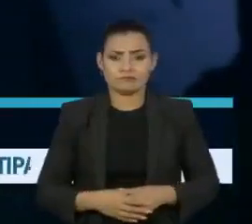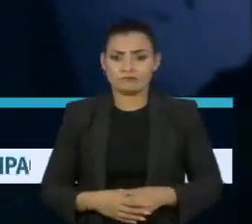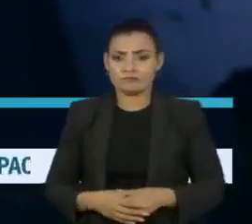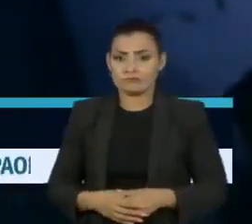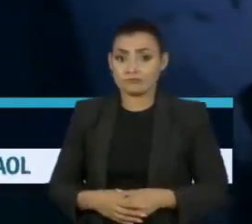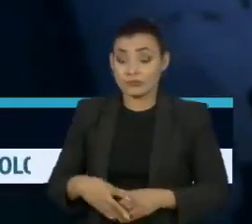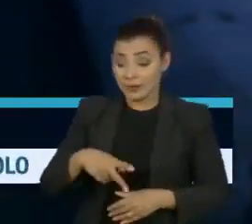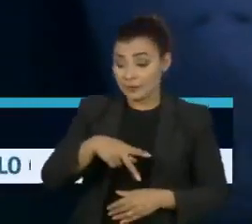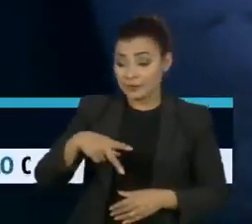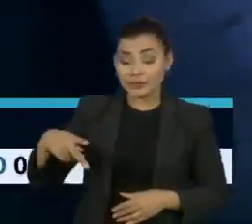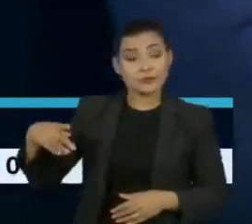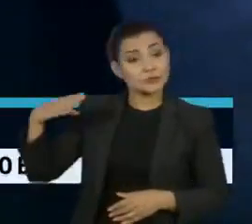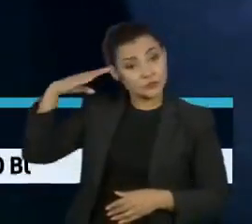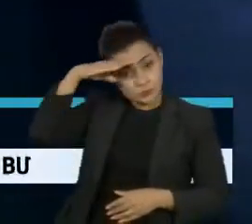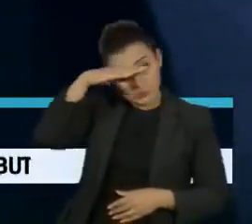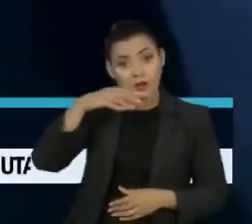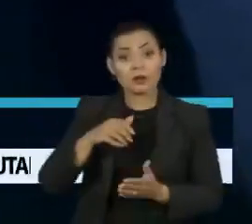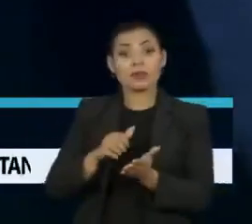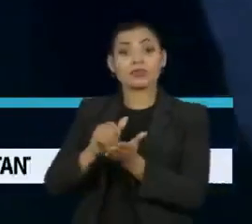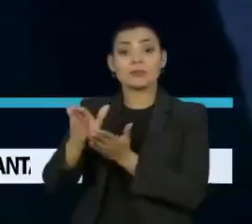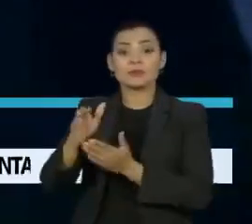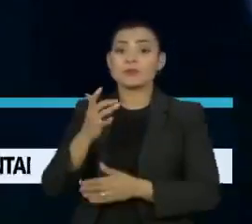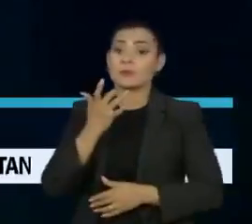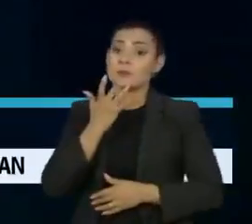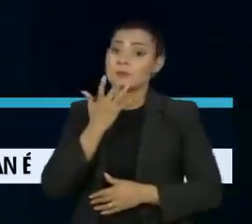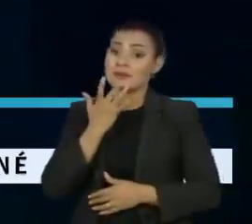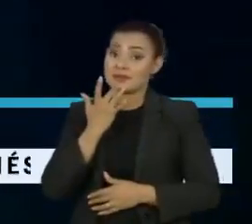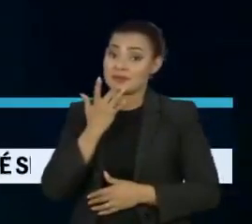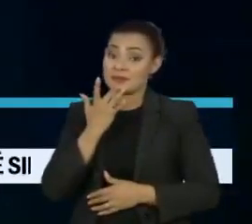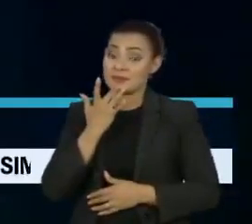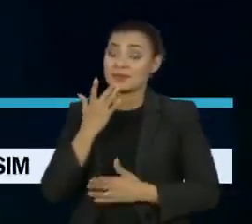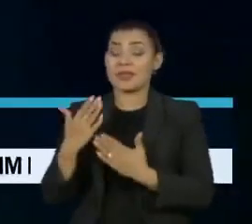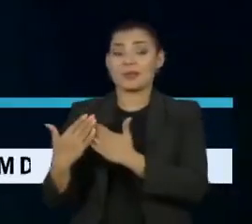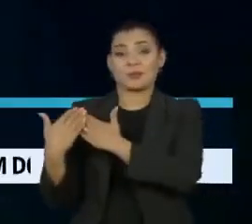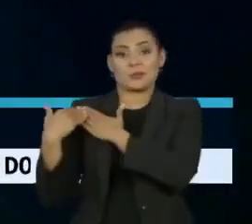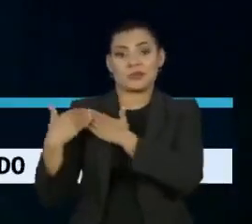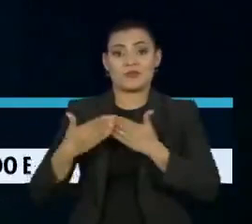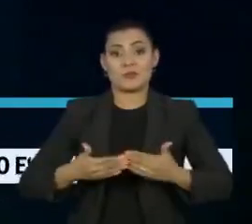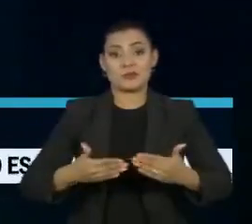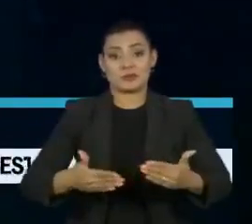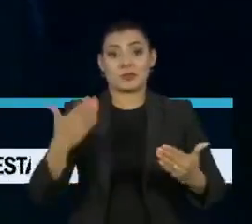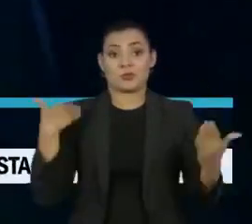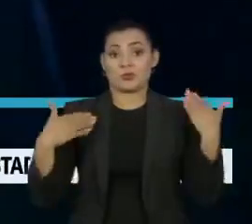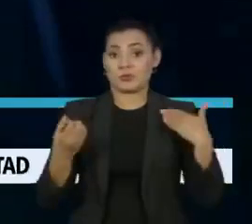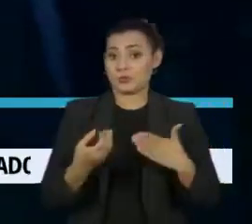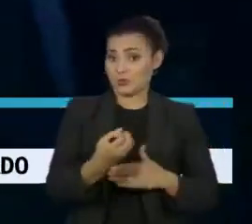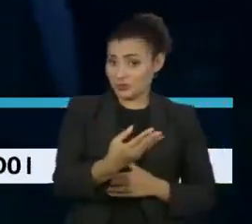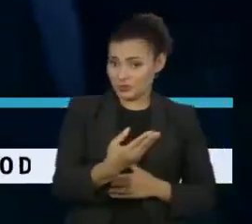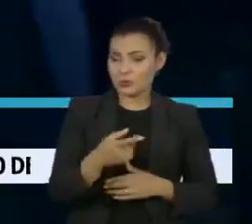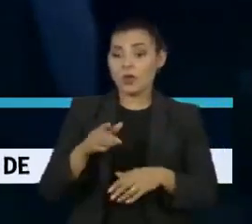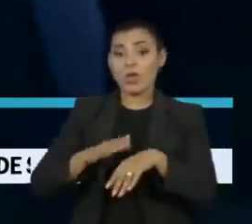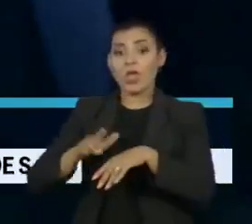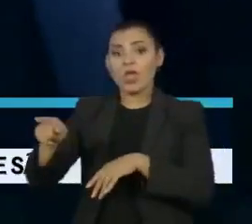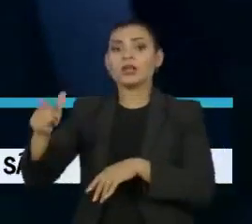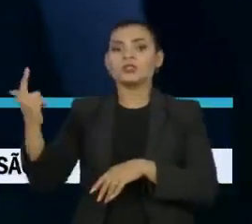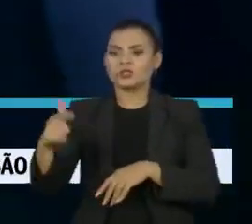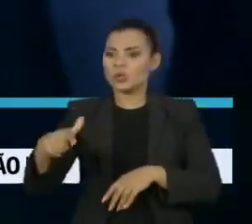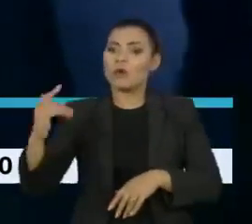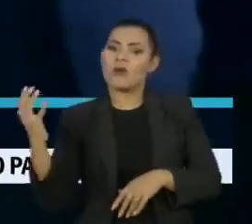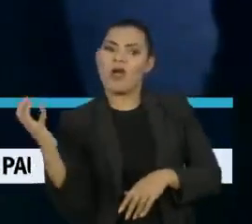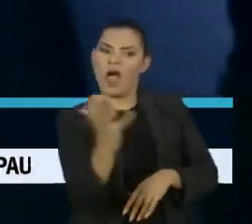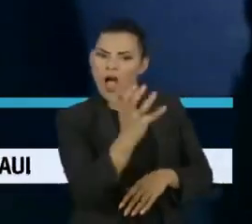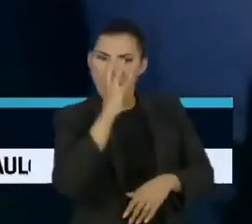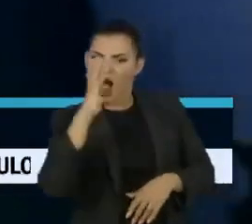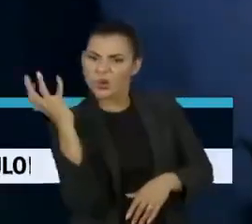E o presidente Jair Bolsonaro demitiu Marcelo Álvaro Antônio do Comando do Ministério do Turismo. Ele teria atacado outro ministro do